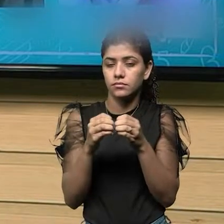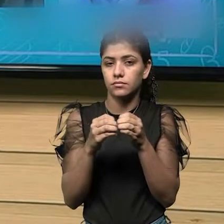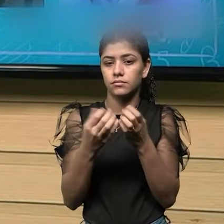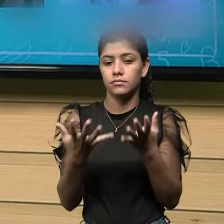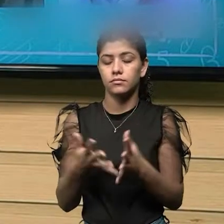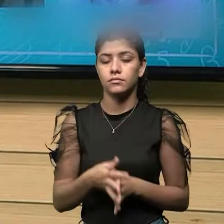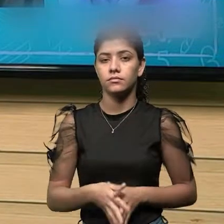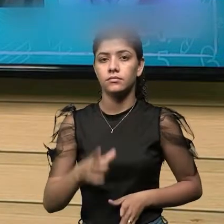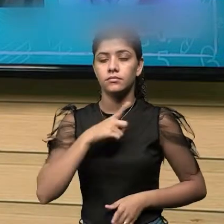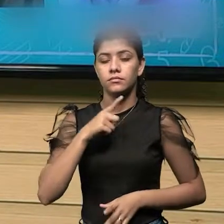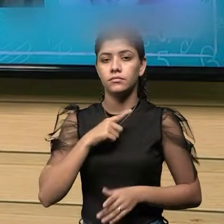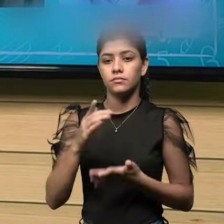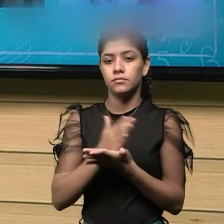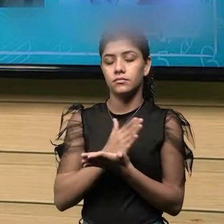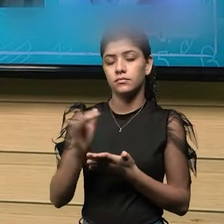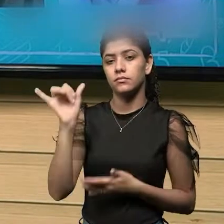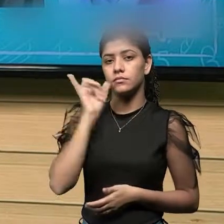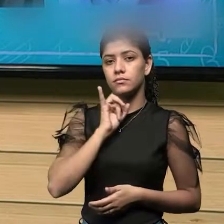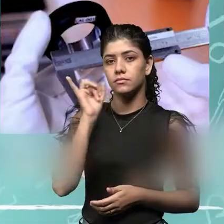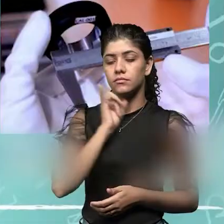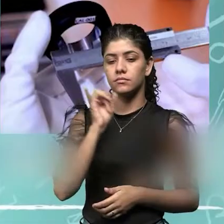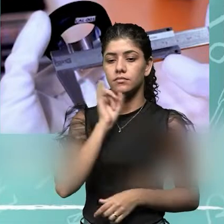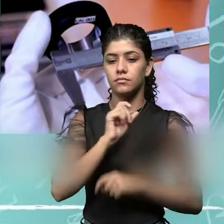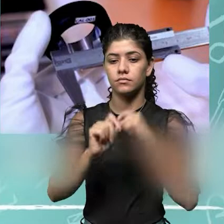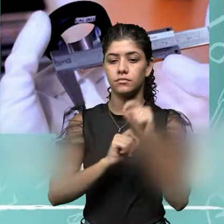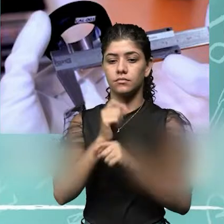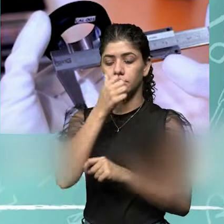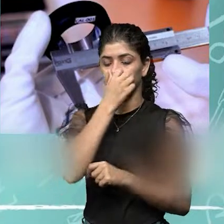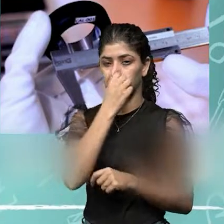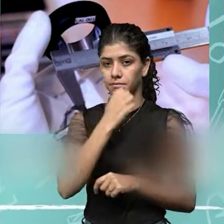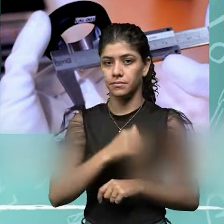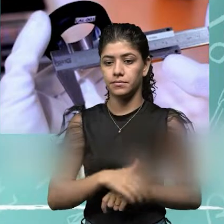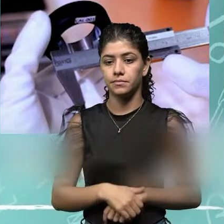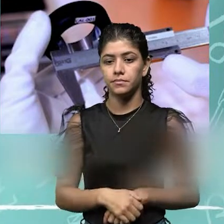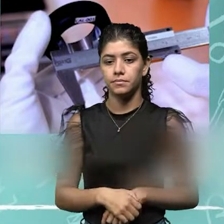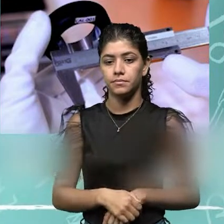Aqui nós temos alguns exemplos de paquímetro e